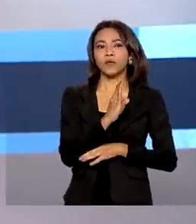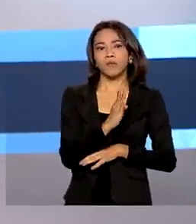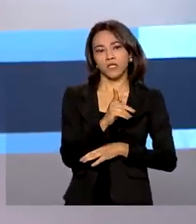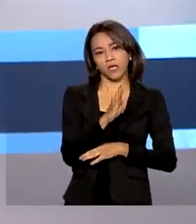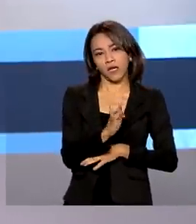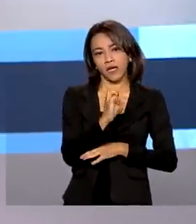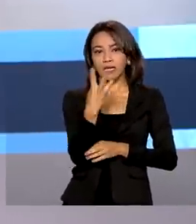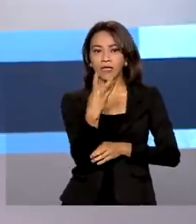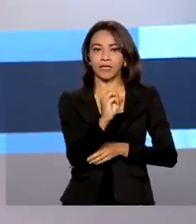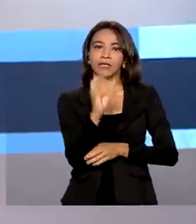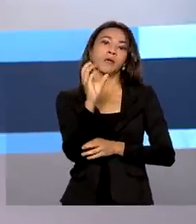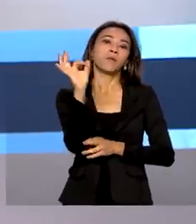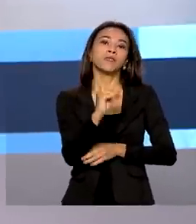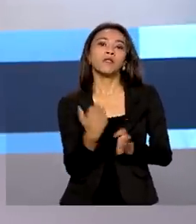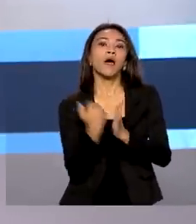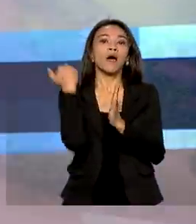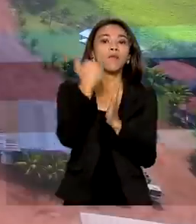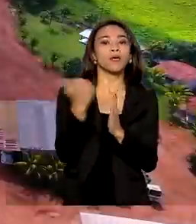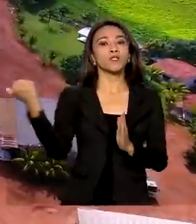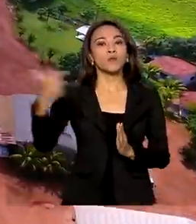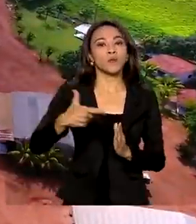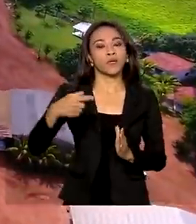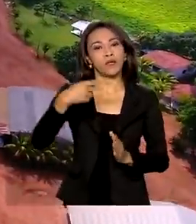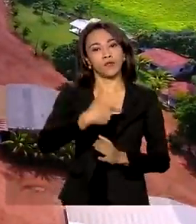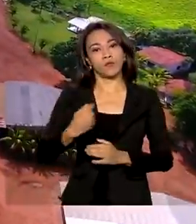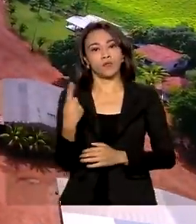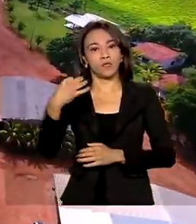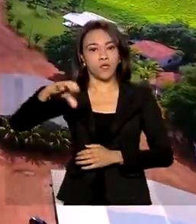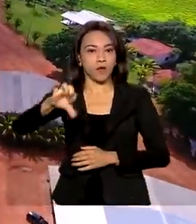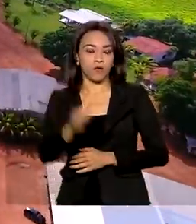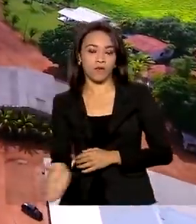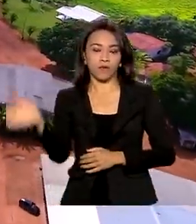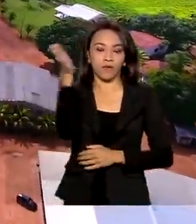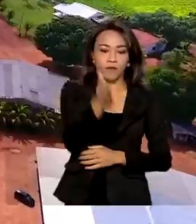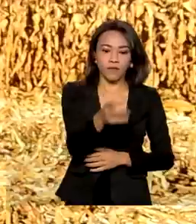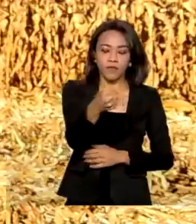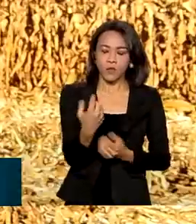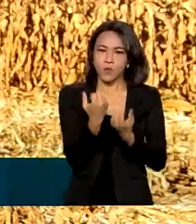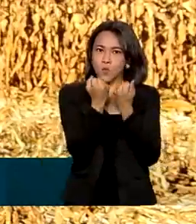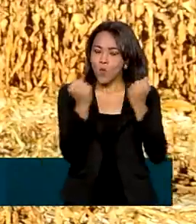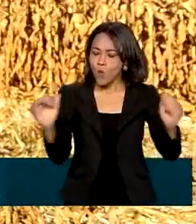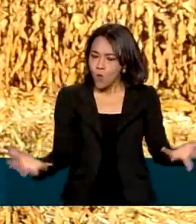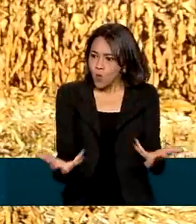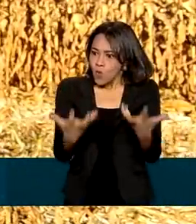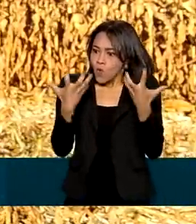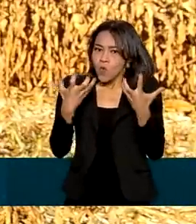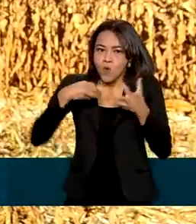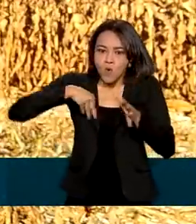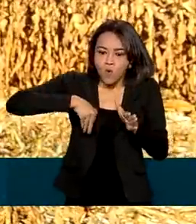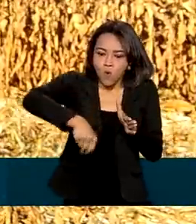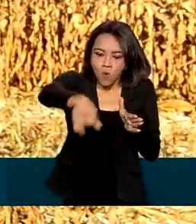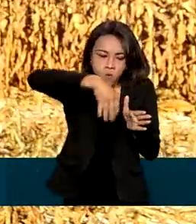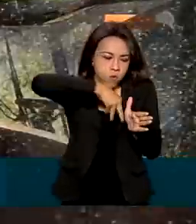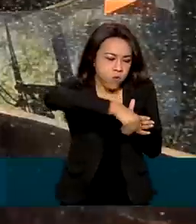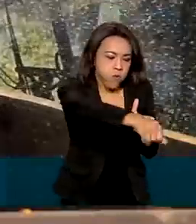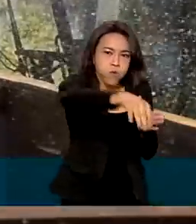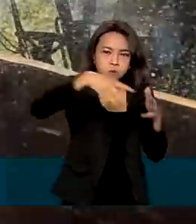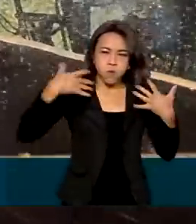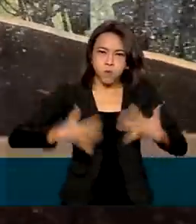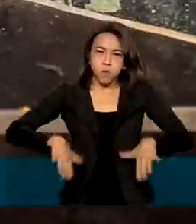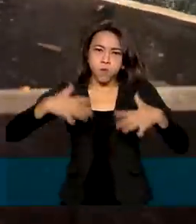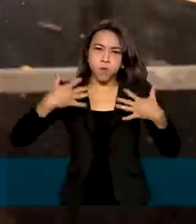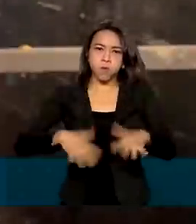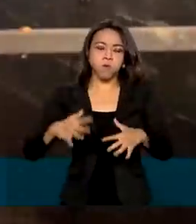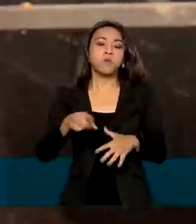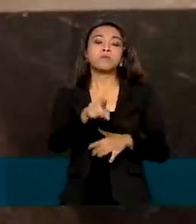a mais que em 2019. A riqueza que vem do campo. Segundo o IBGE, o valor da produção agrícola